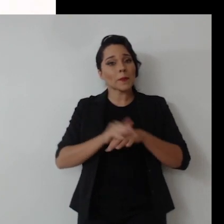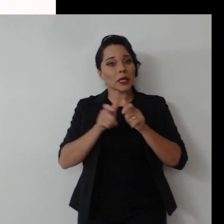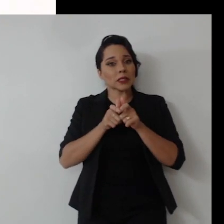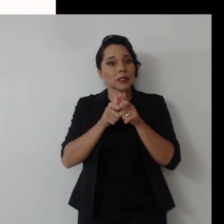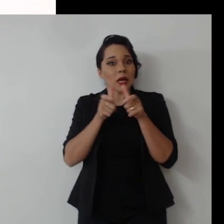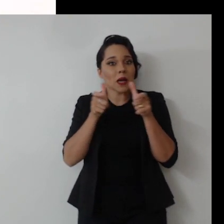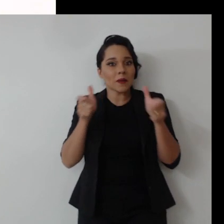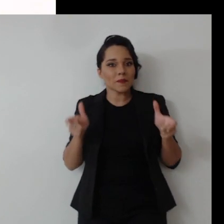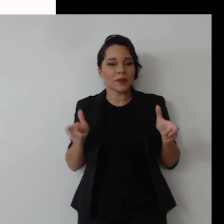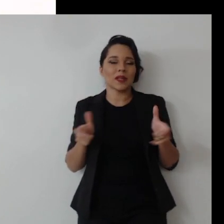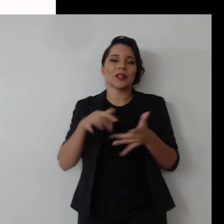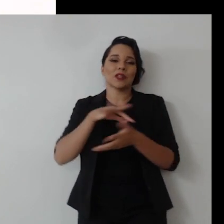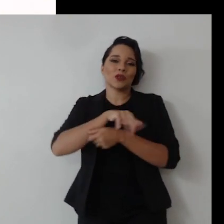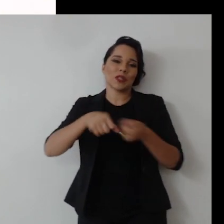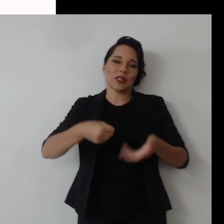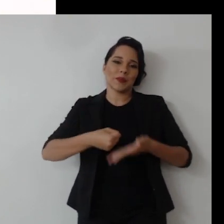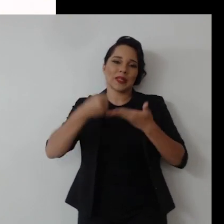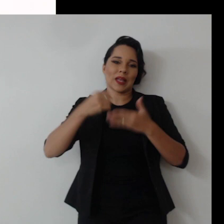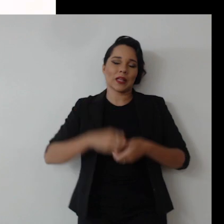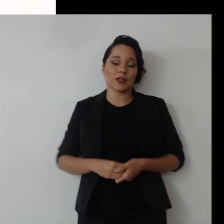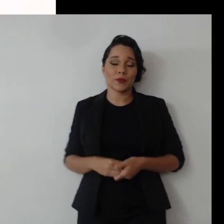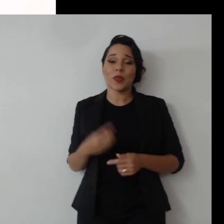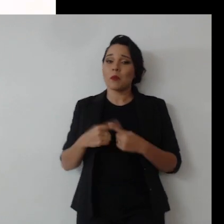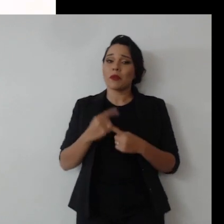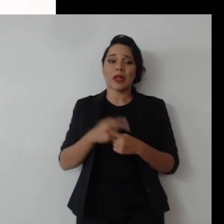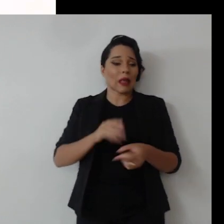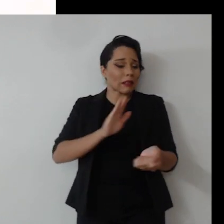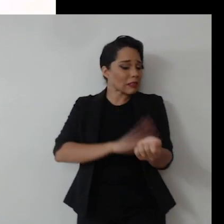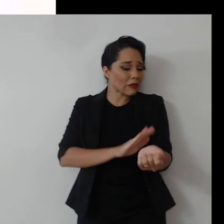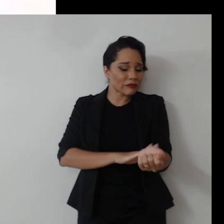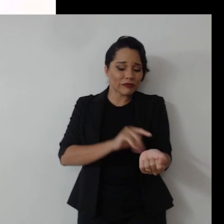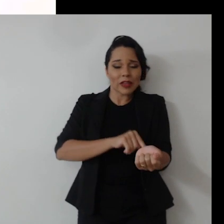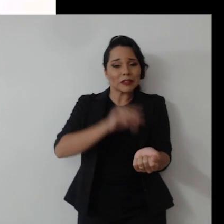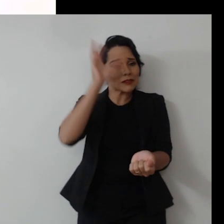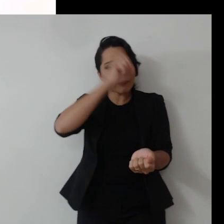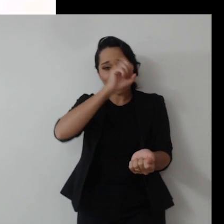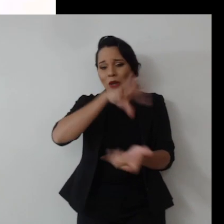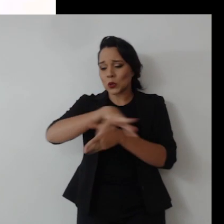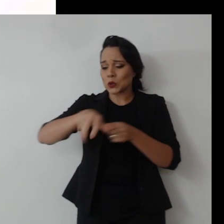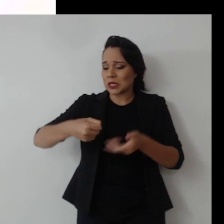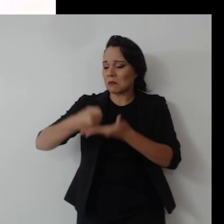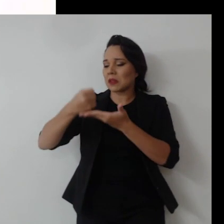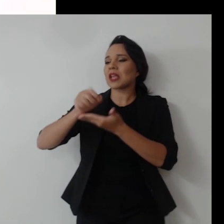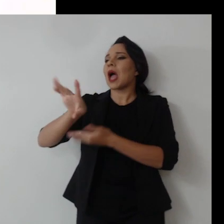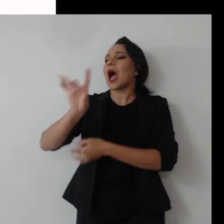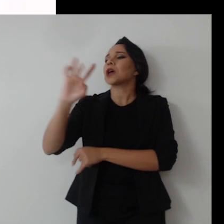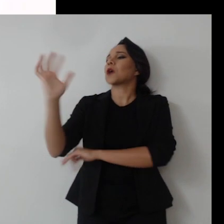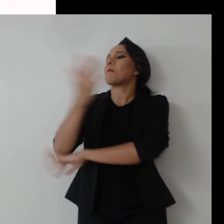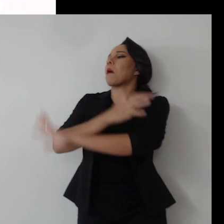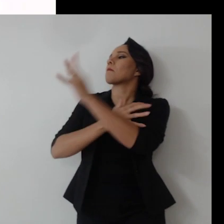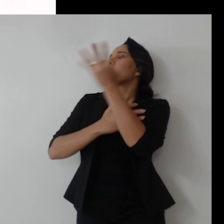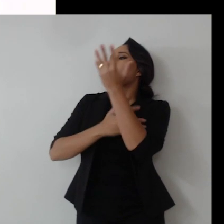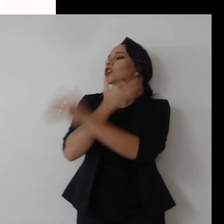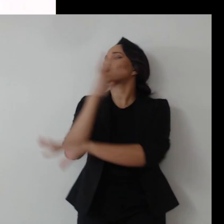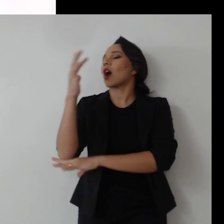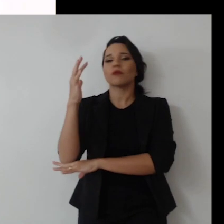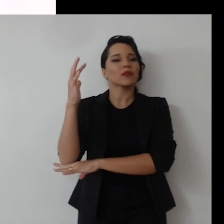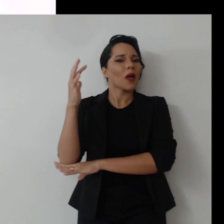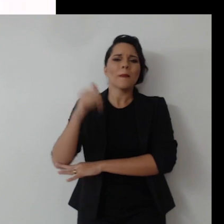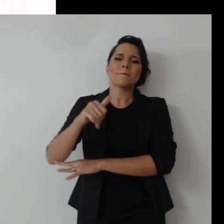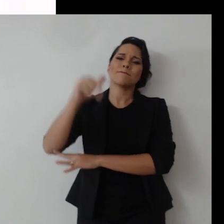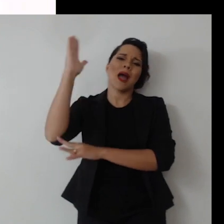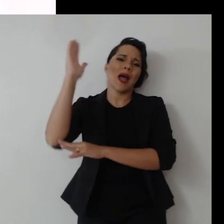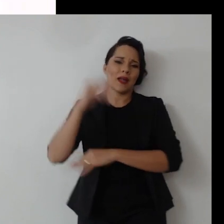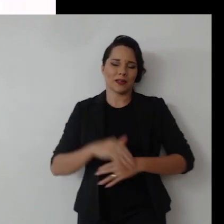ampla de sustentabilidade, porque está na nossa veia, a gente aprendeu que sustentabilidade é uma coisa só ambiental, mas não, ela vai muito